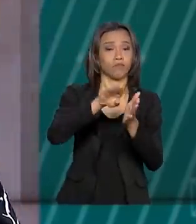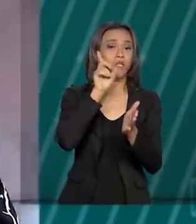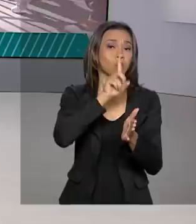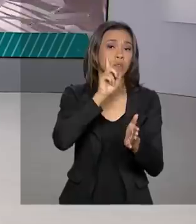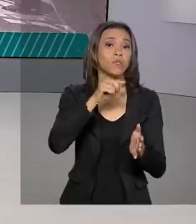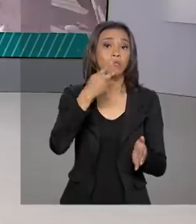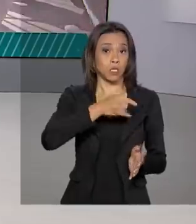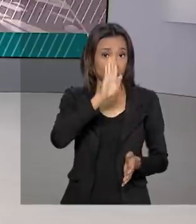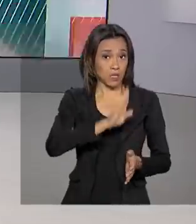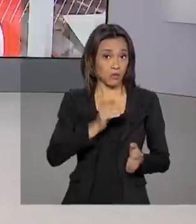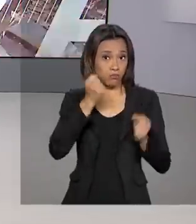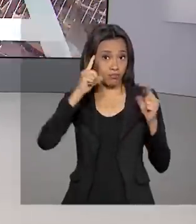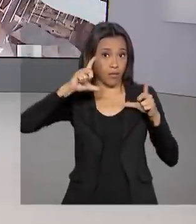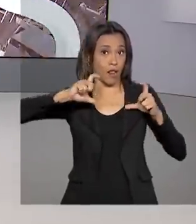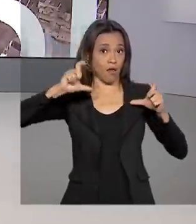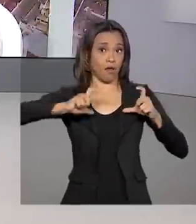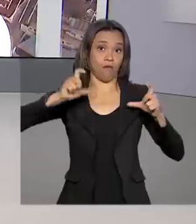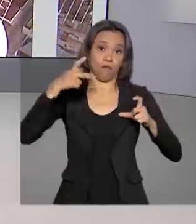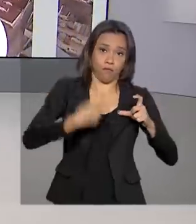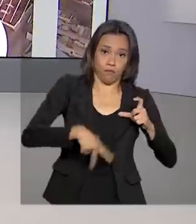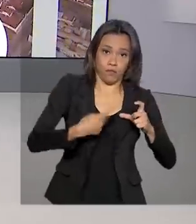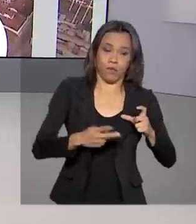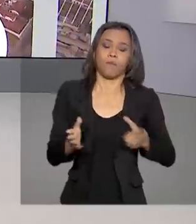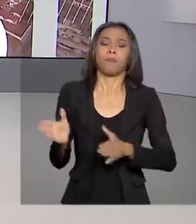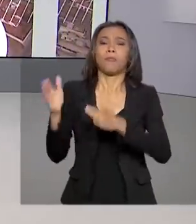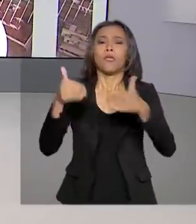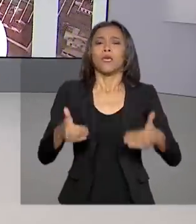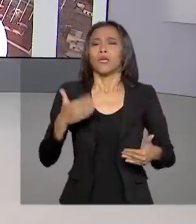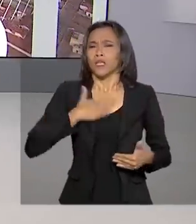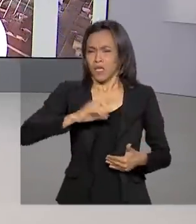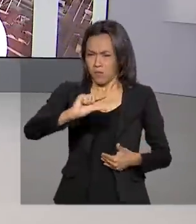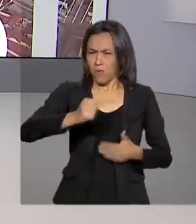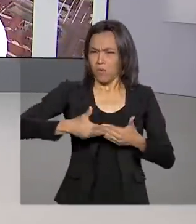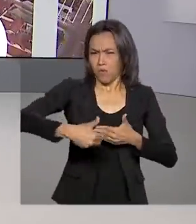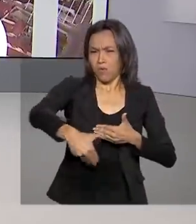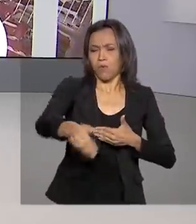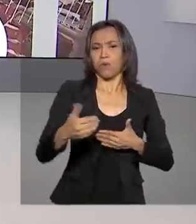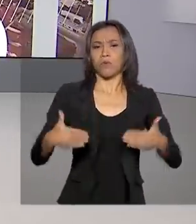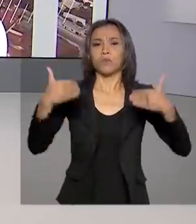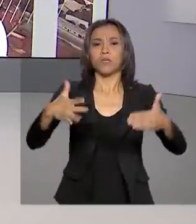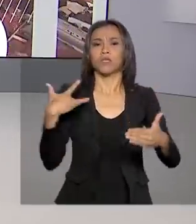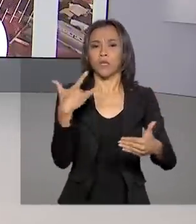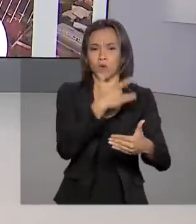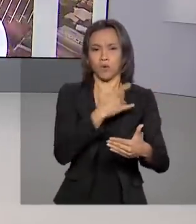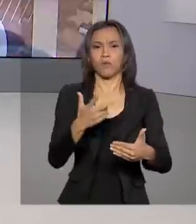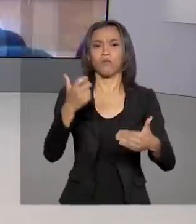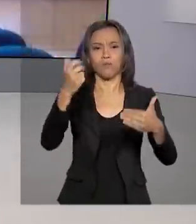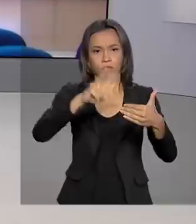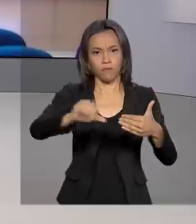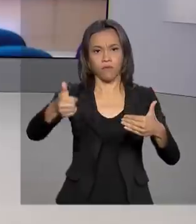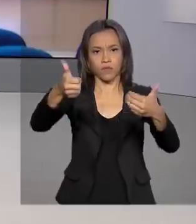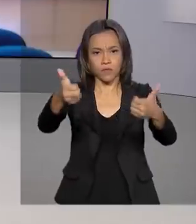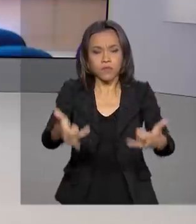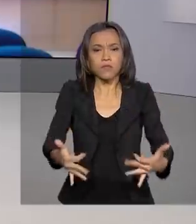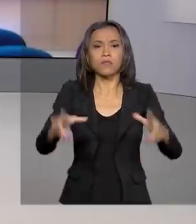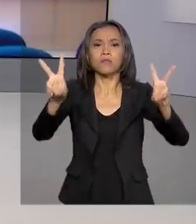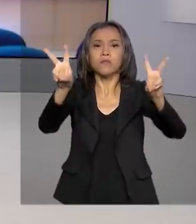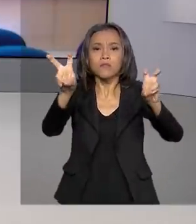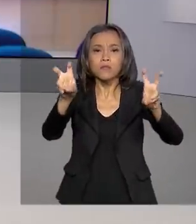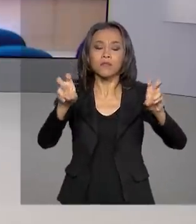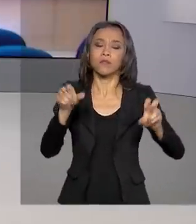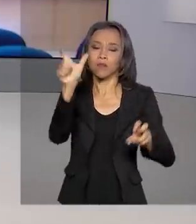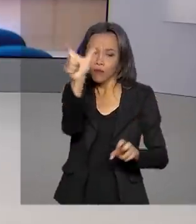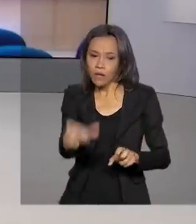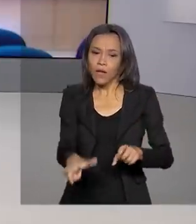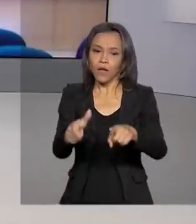alerta. E o Ministério da Saúde convocou para daqui a pouco uma entrevista coletiva sobre o assunto. Vamos então até lá? A repórter Daniele